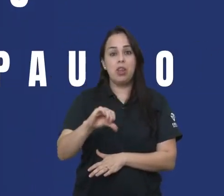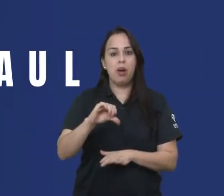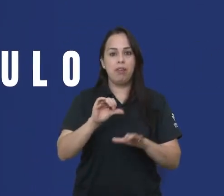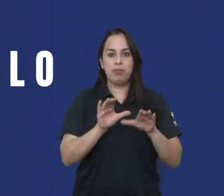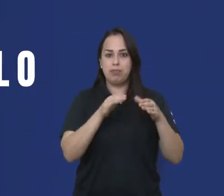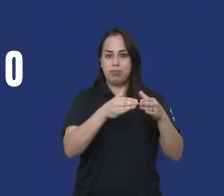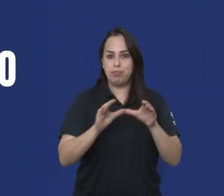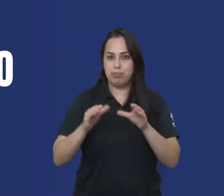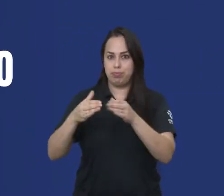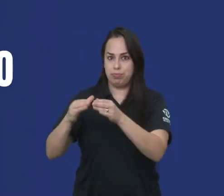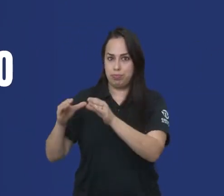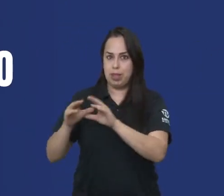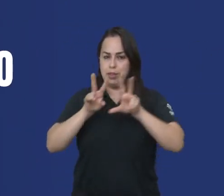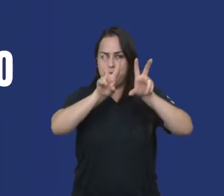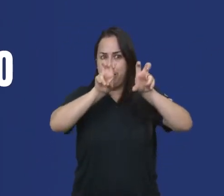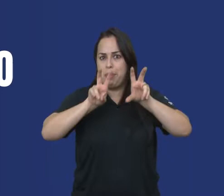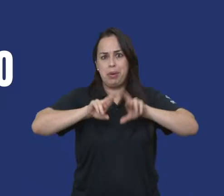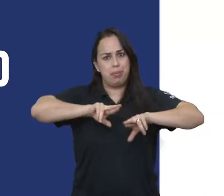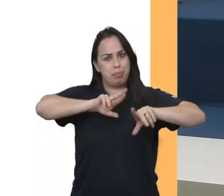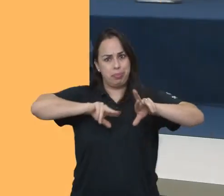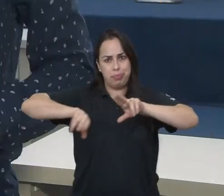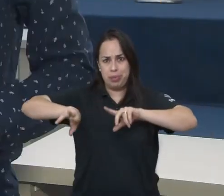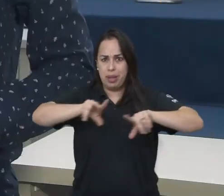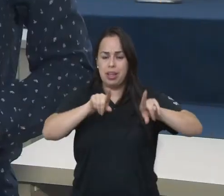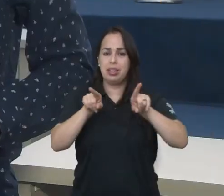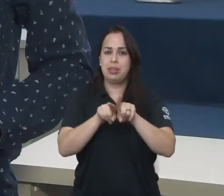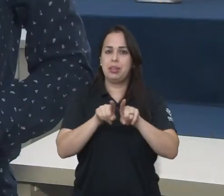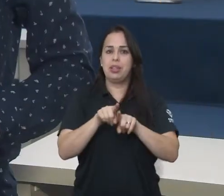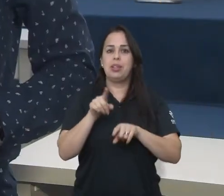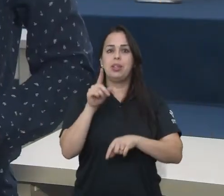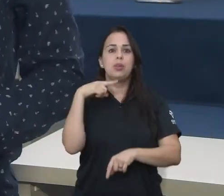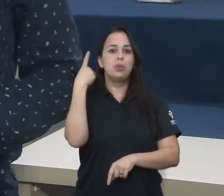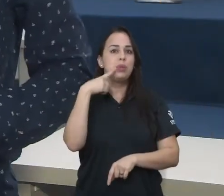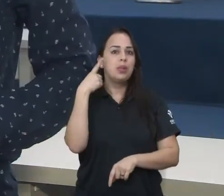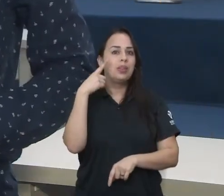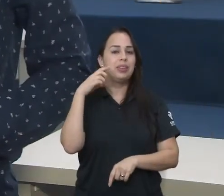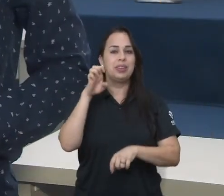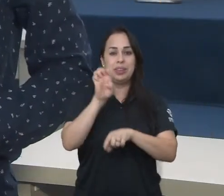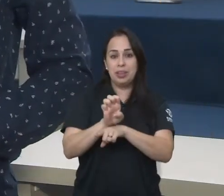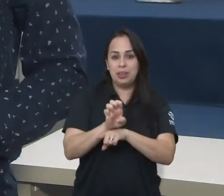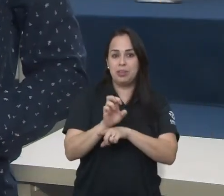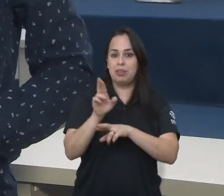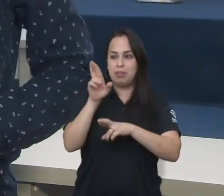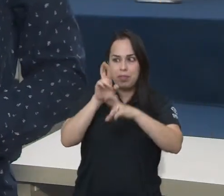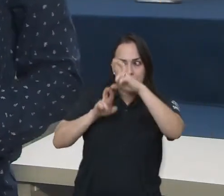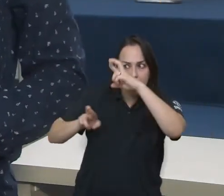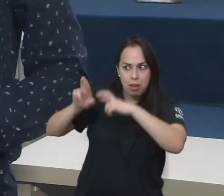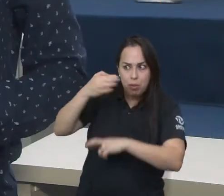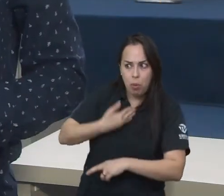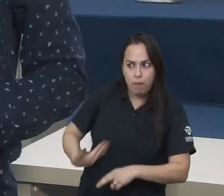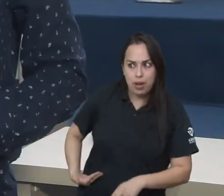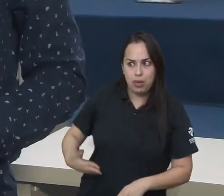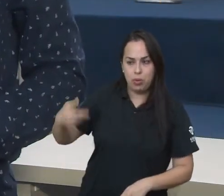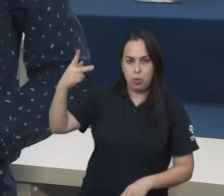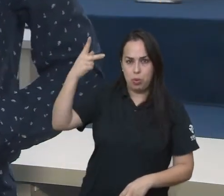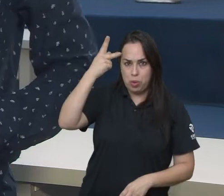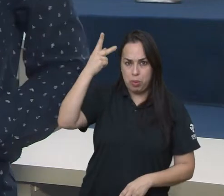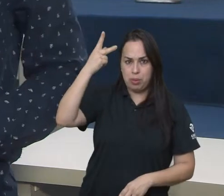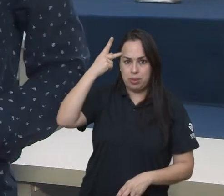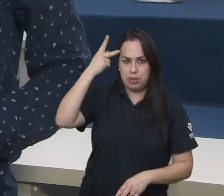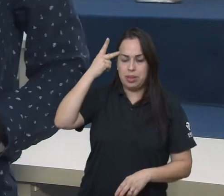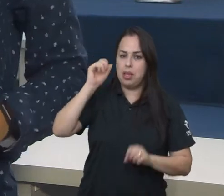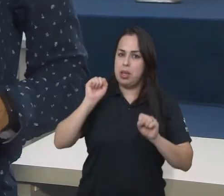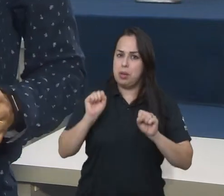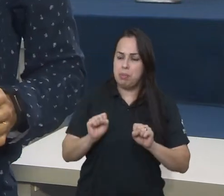comissões pautadas em diversos temas. Os deputados estaduais também fiscalizam o trabalho do governo do Estado